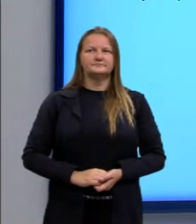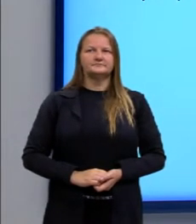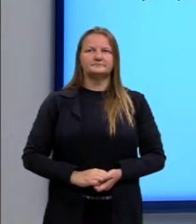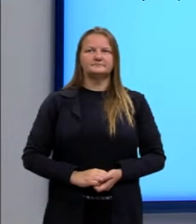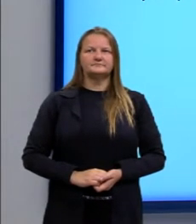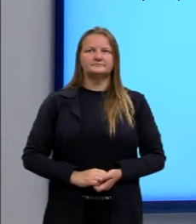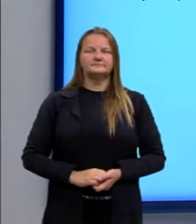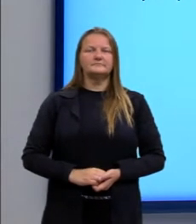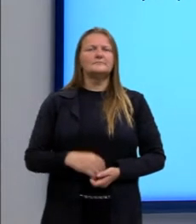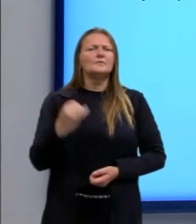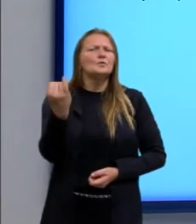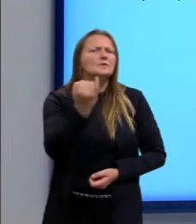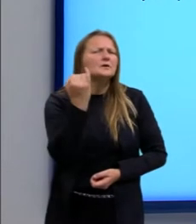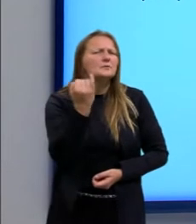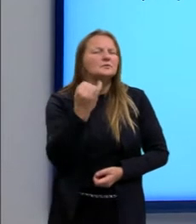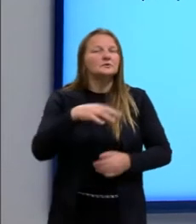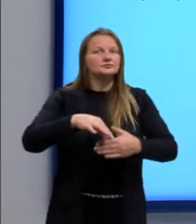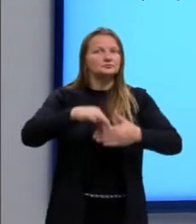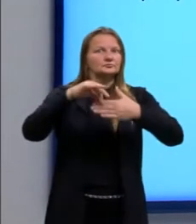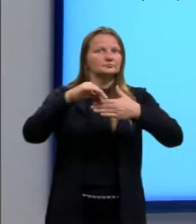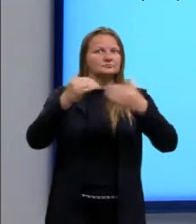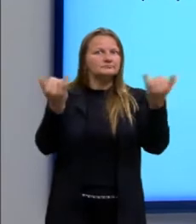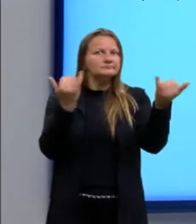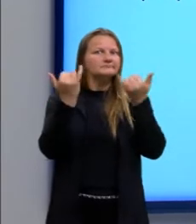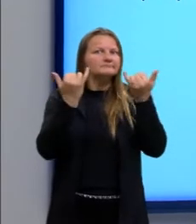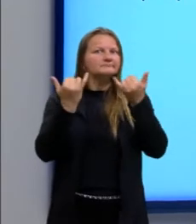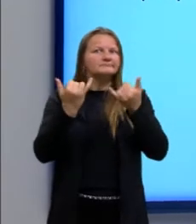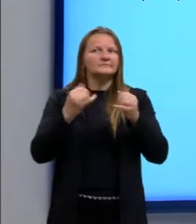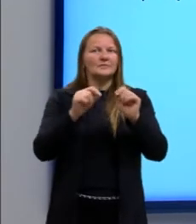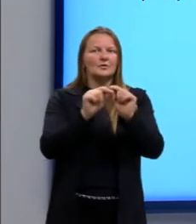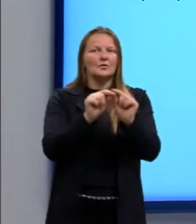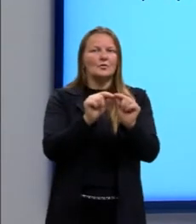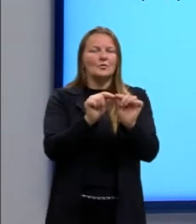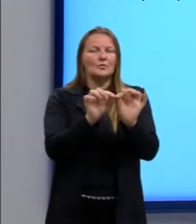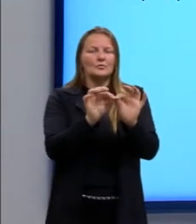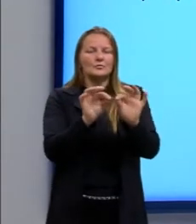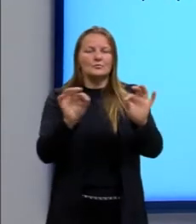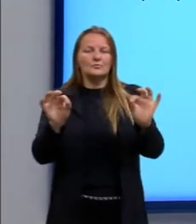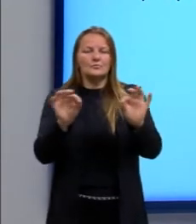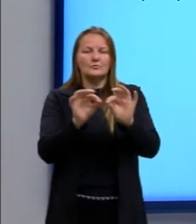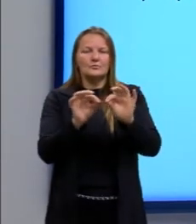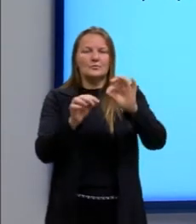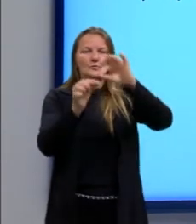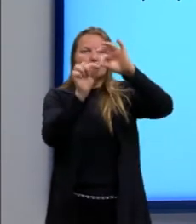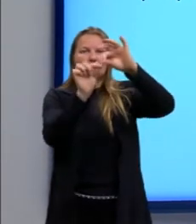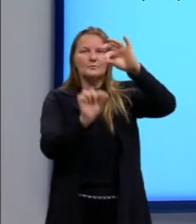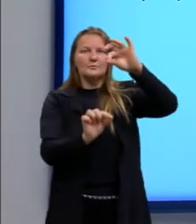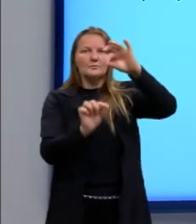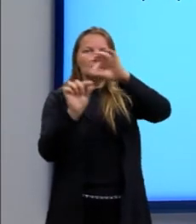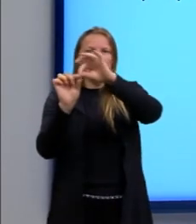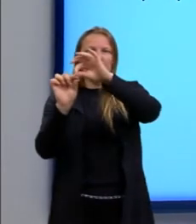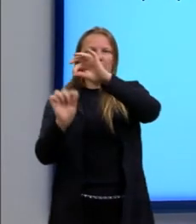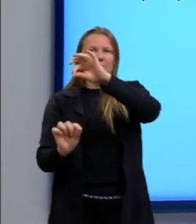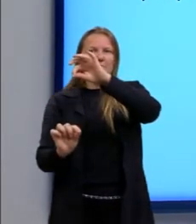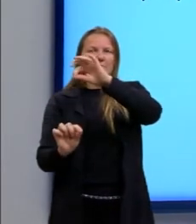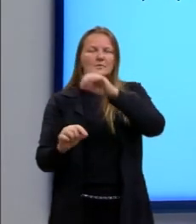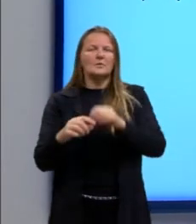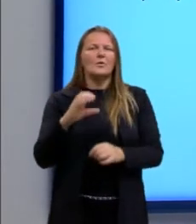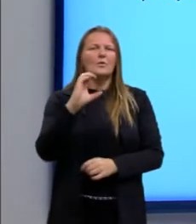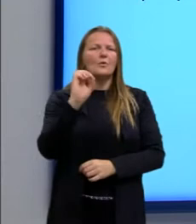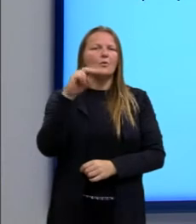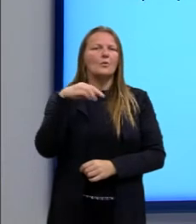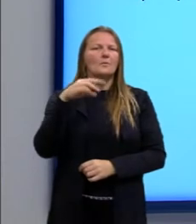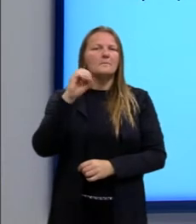Bom, o que eu destaco aqui, né? Comprimentos diferentes. Onde que a gente escuta a palavra